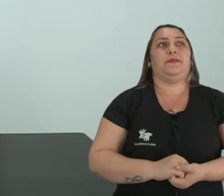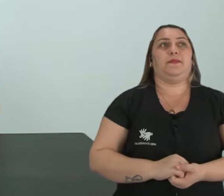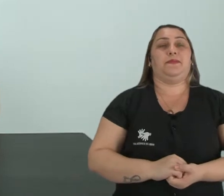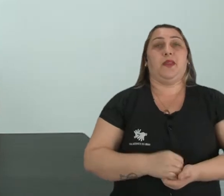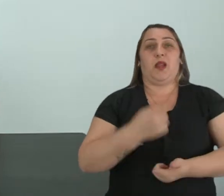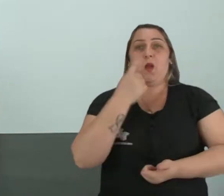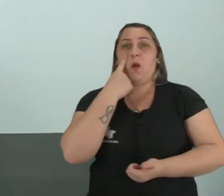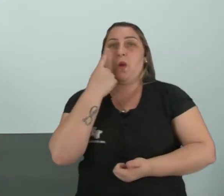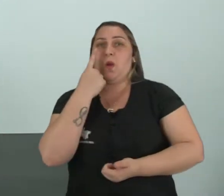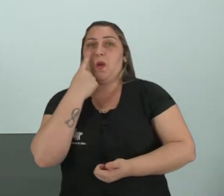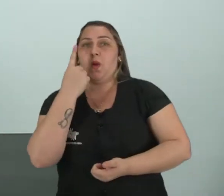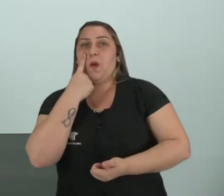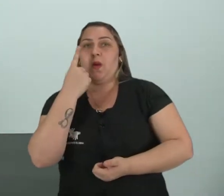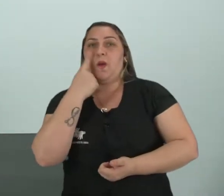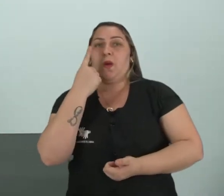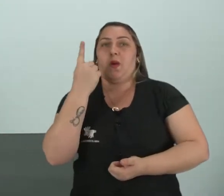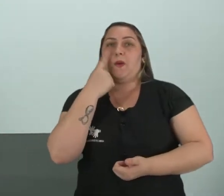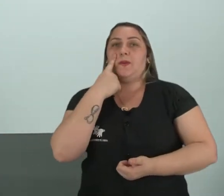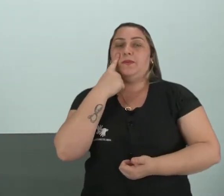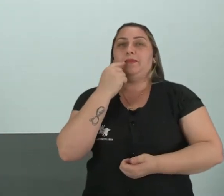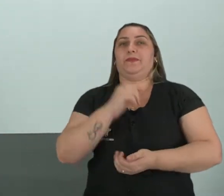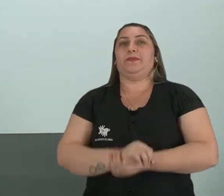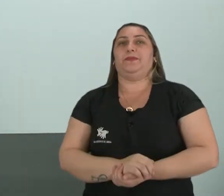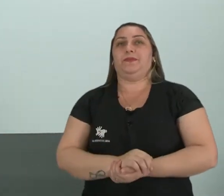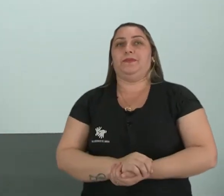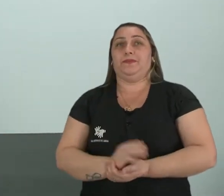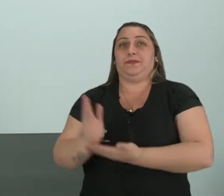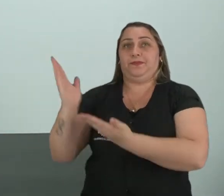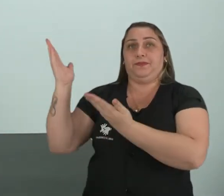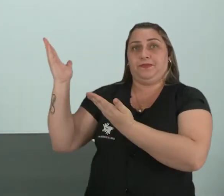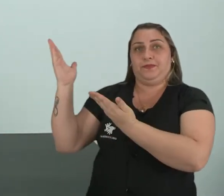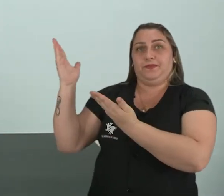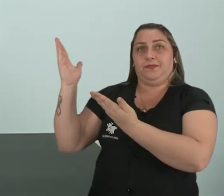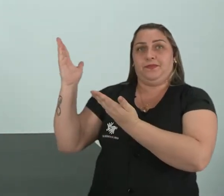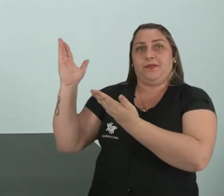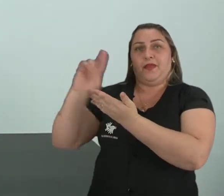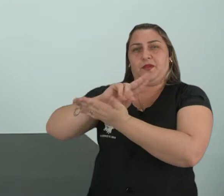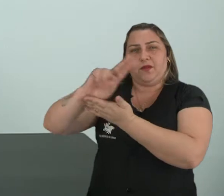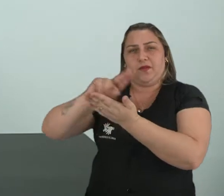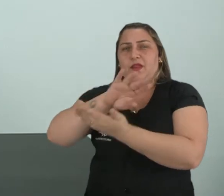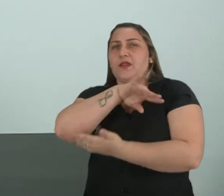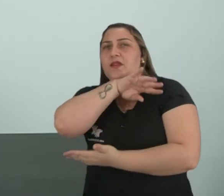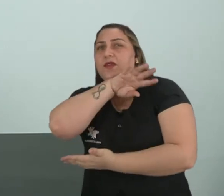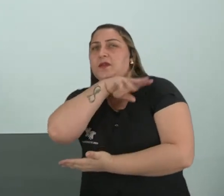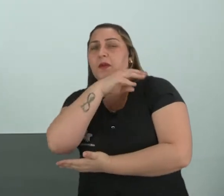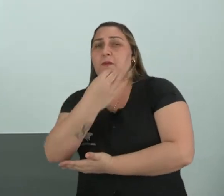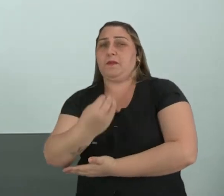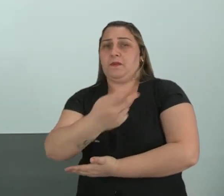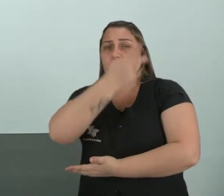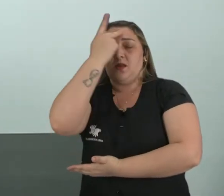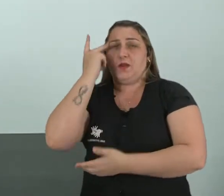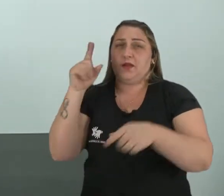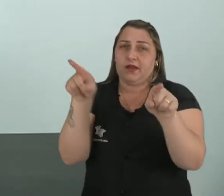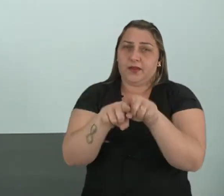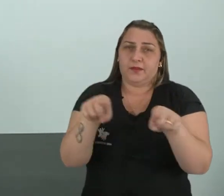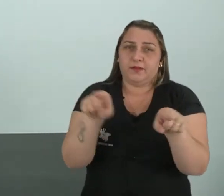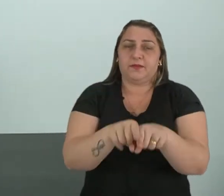Olha aí, esse habitat. Observa aí comigo, Ó, tem vários animais, né? Pessoas também.